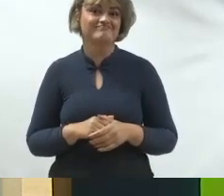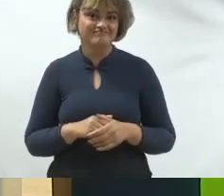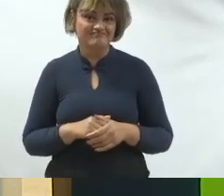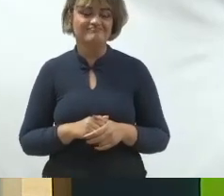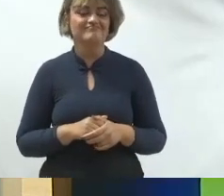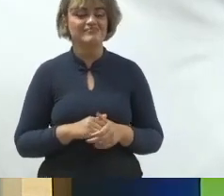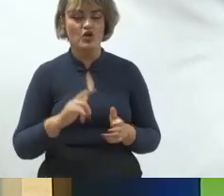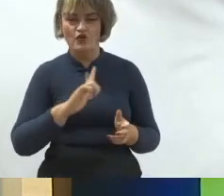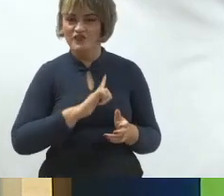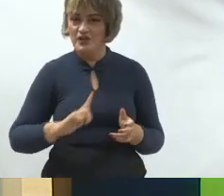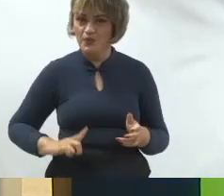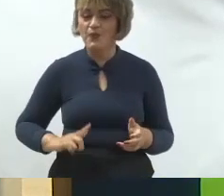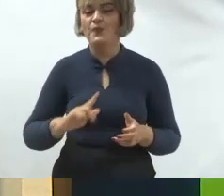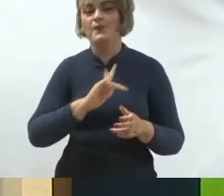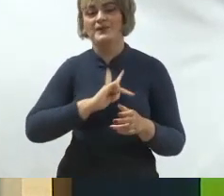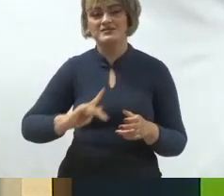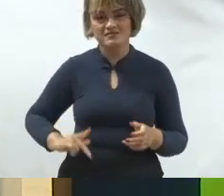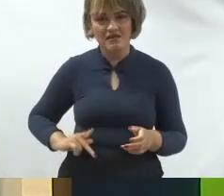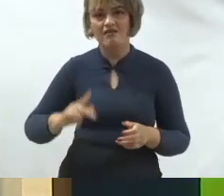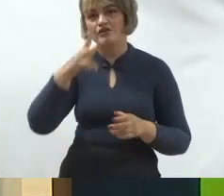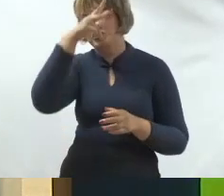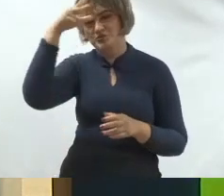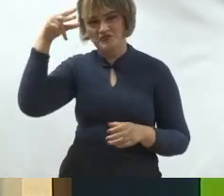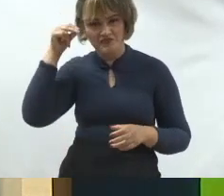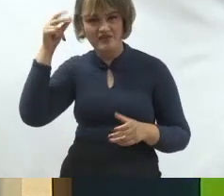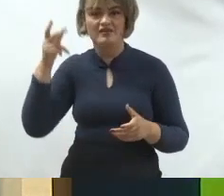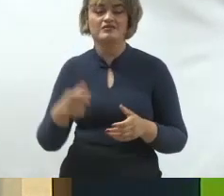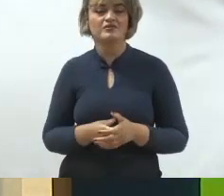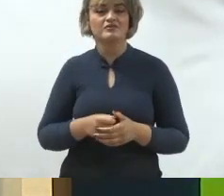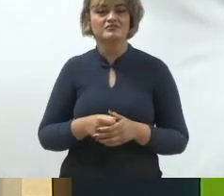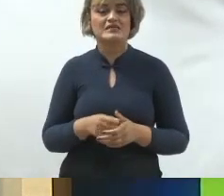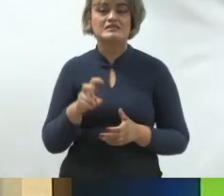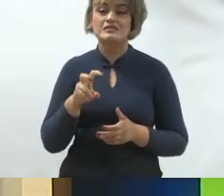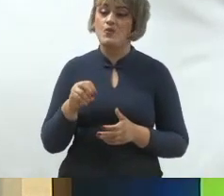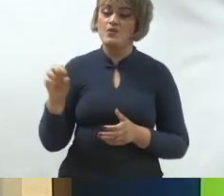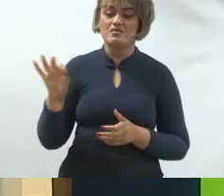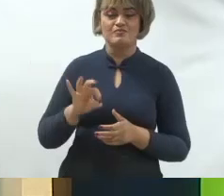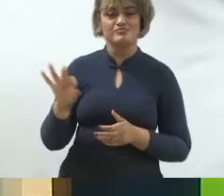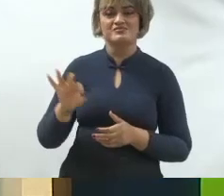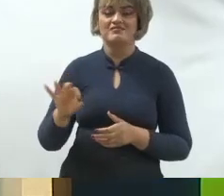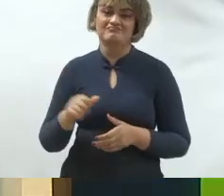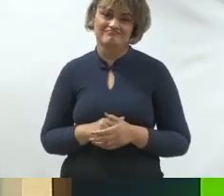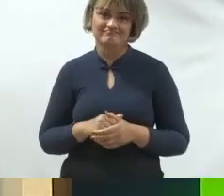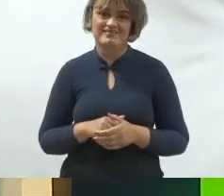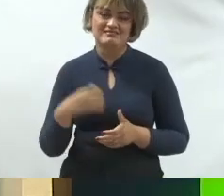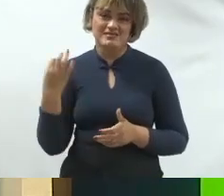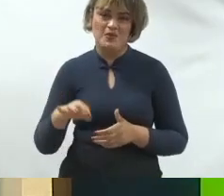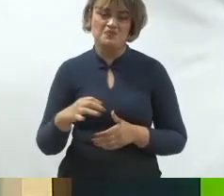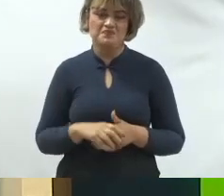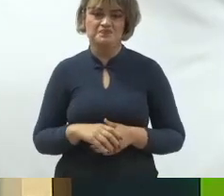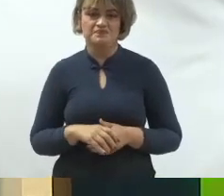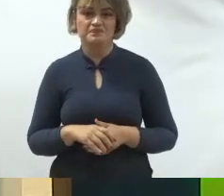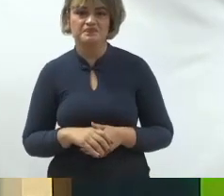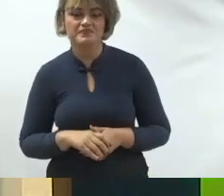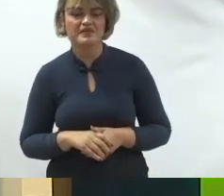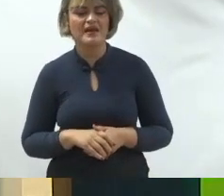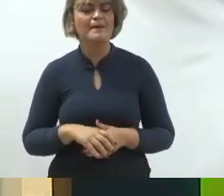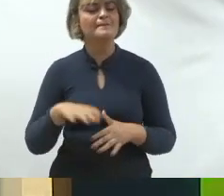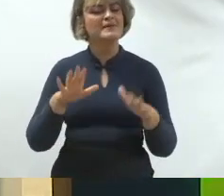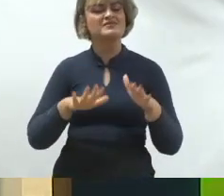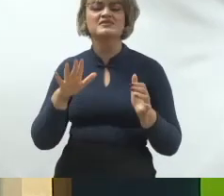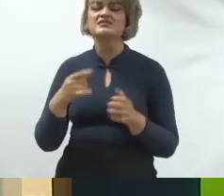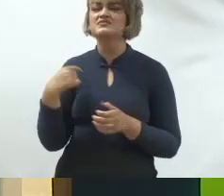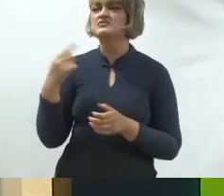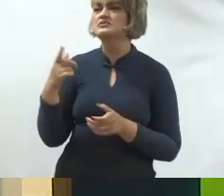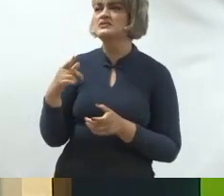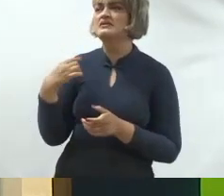governador, presidente, prefeito, a matemática é 50% mais um, matemática ideal dos votos. Agora, poxa, vai ser candidato